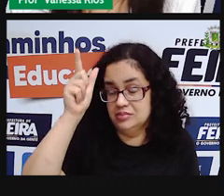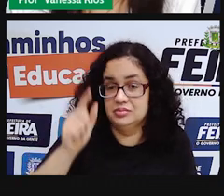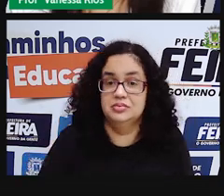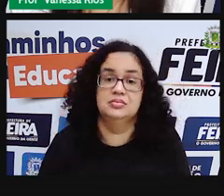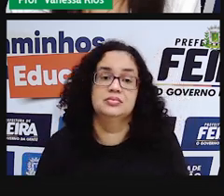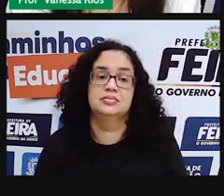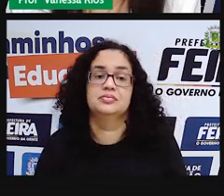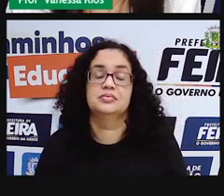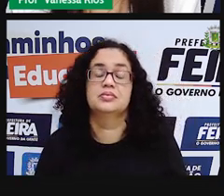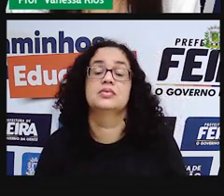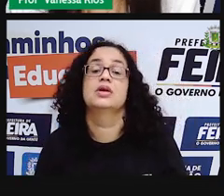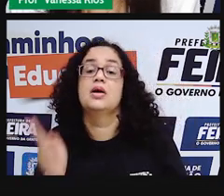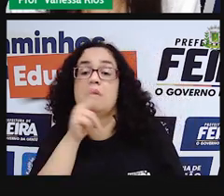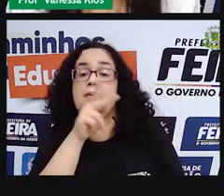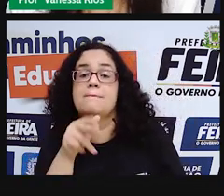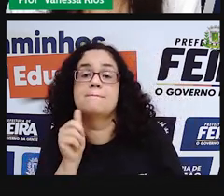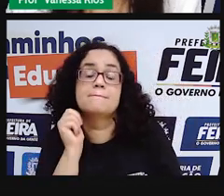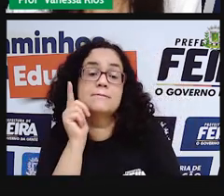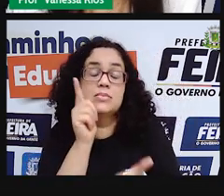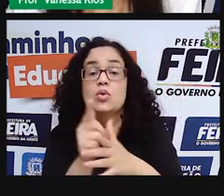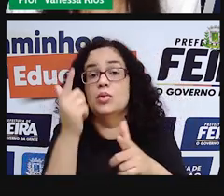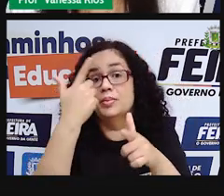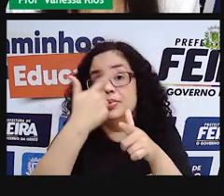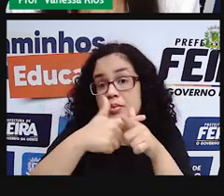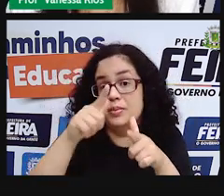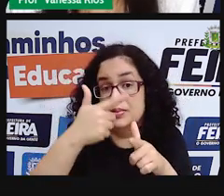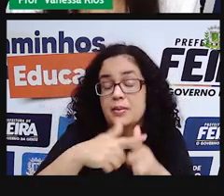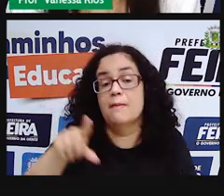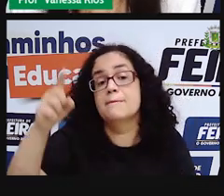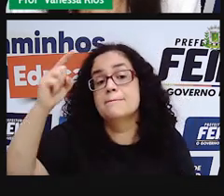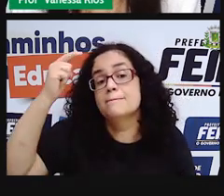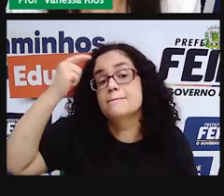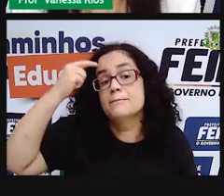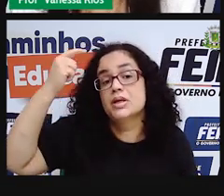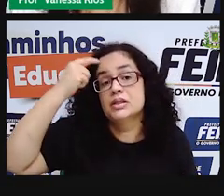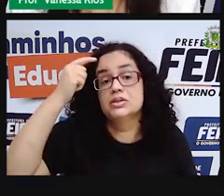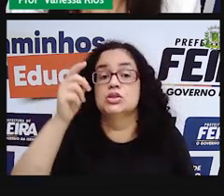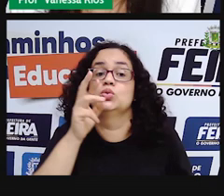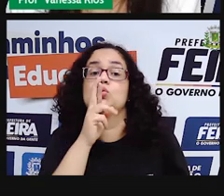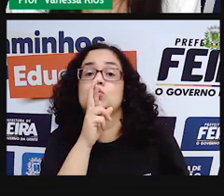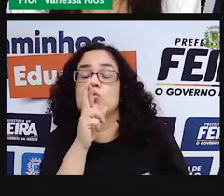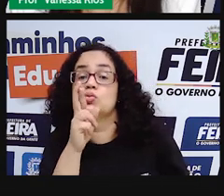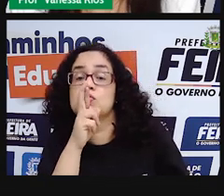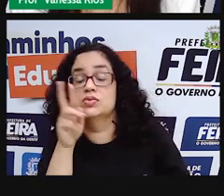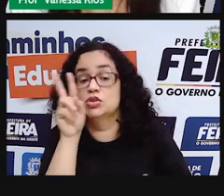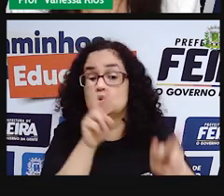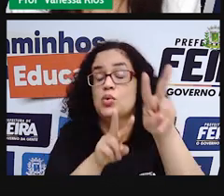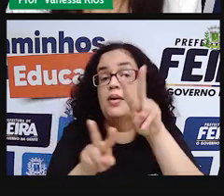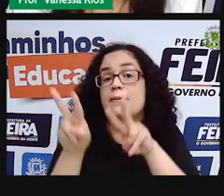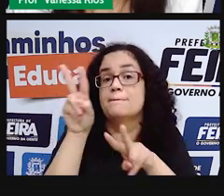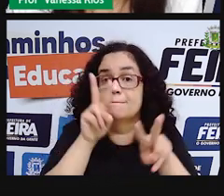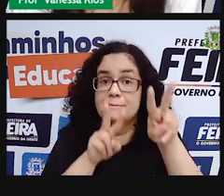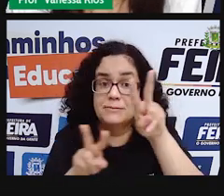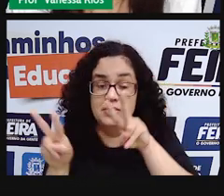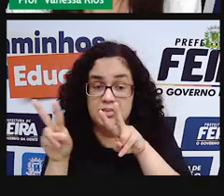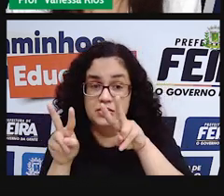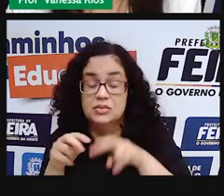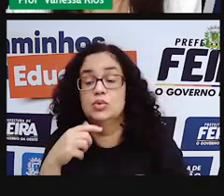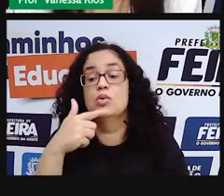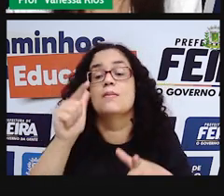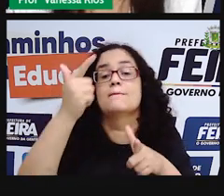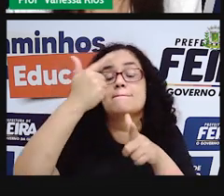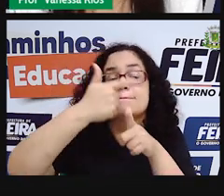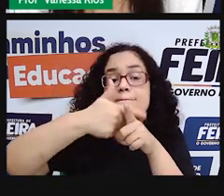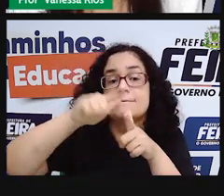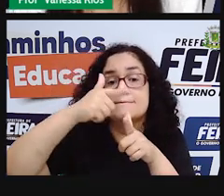E a PRO traz agora um problema para a gente pensar numa resposta, observando aí, através desse problema, o que